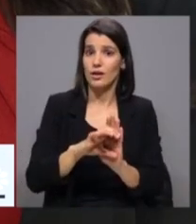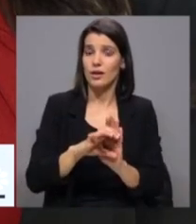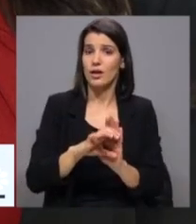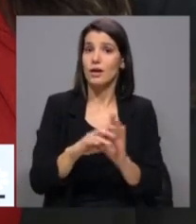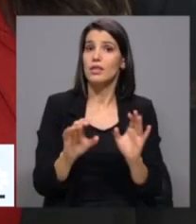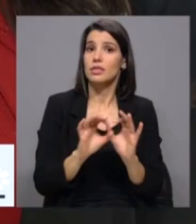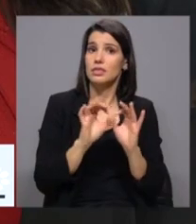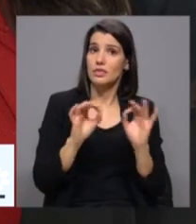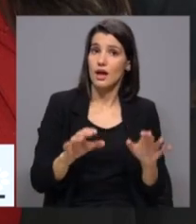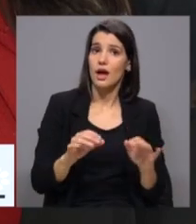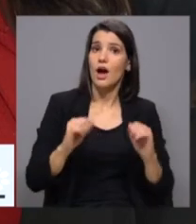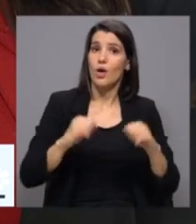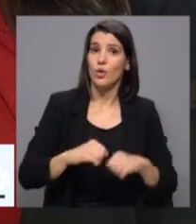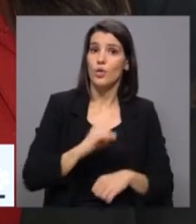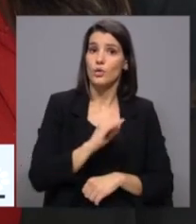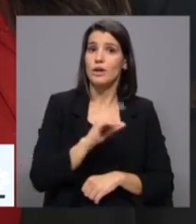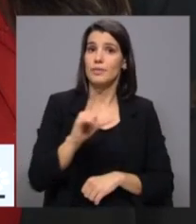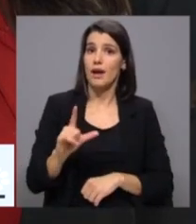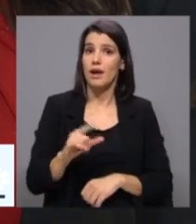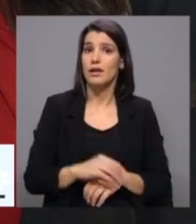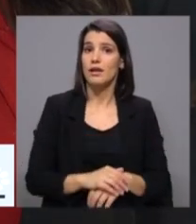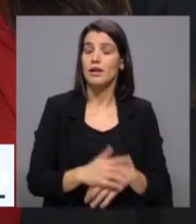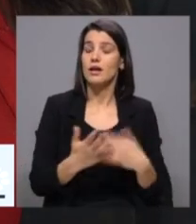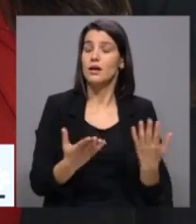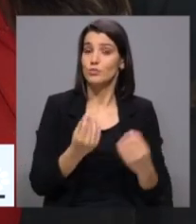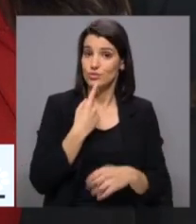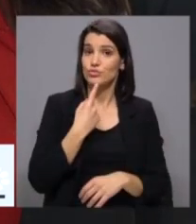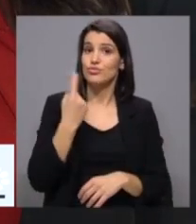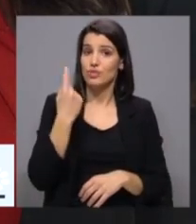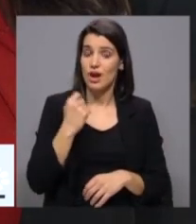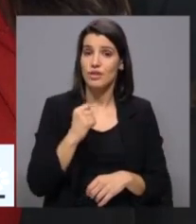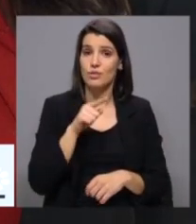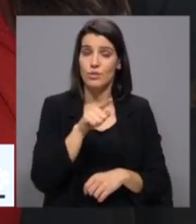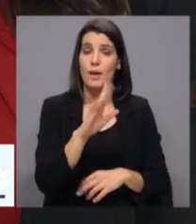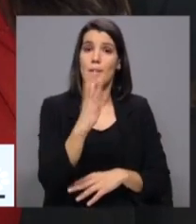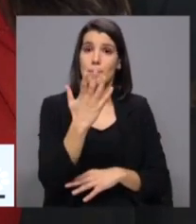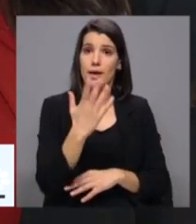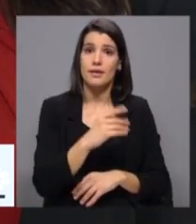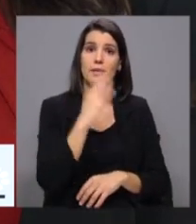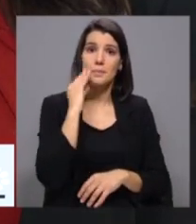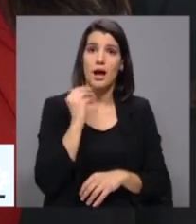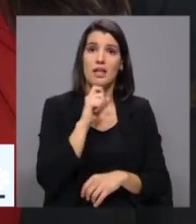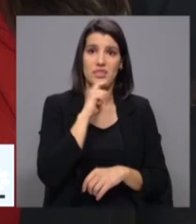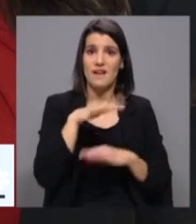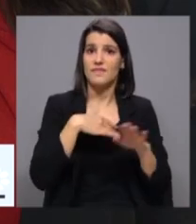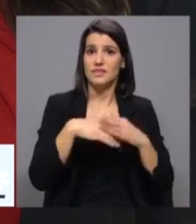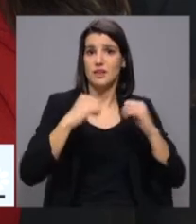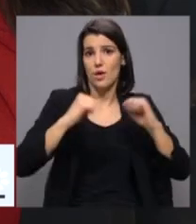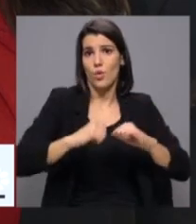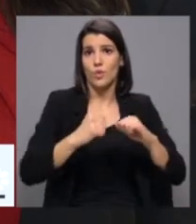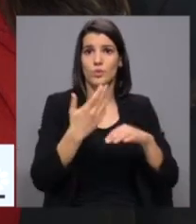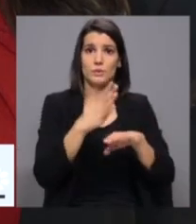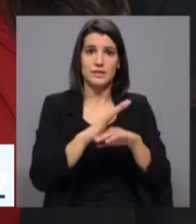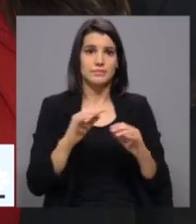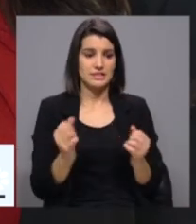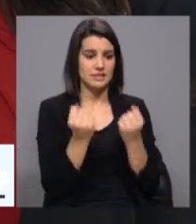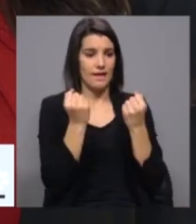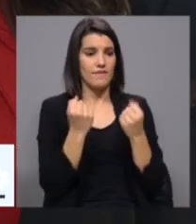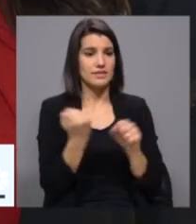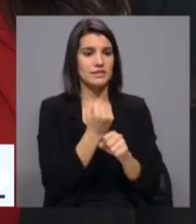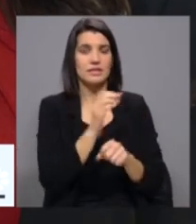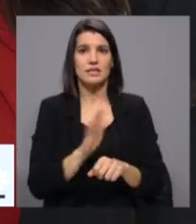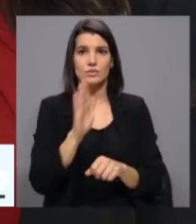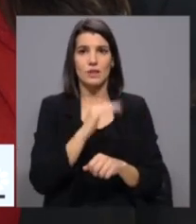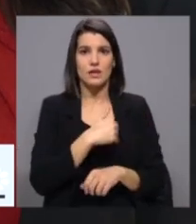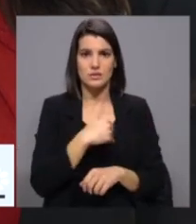fizeram um acordo com a Iniciativa Liberal. E o que é muito estranho é que o PAN acha que pode fazer um acordo, por exemplo, para salvar o Serviço Nacional de